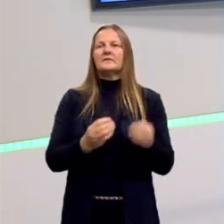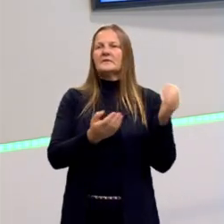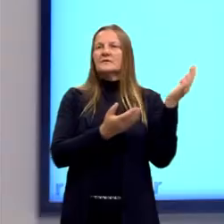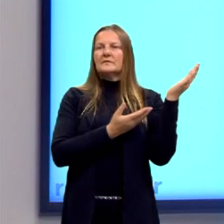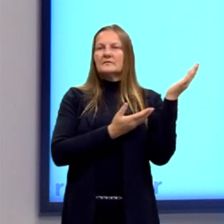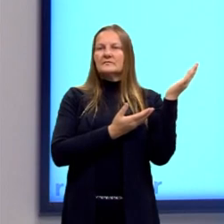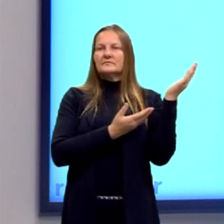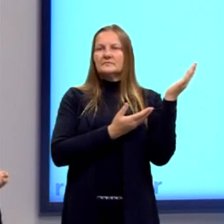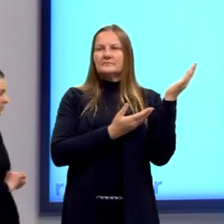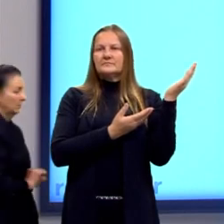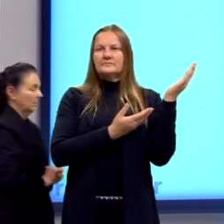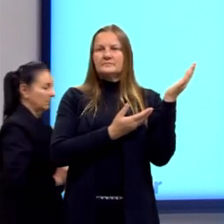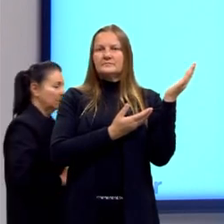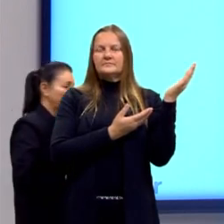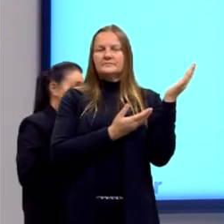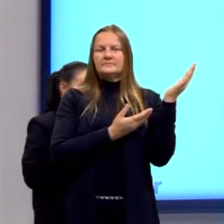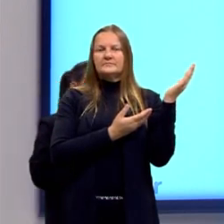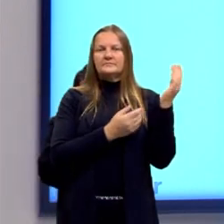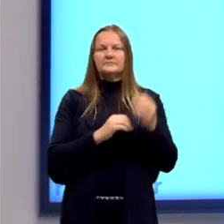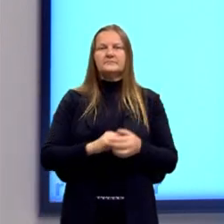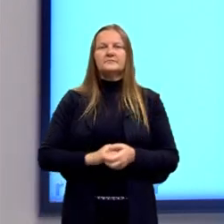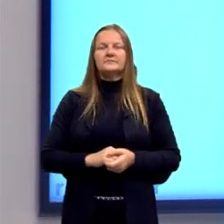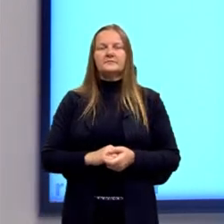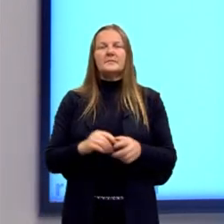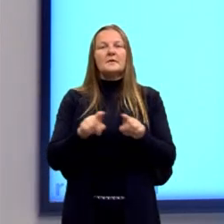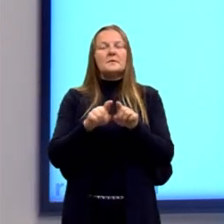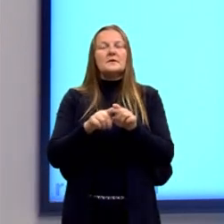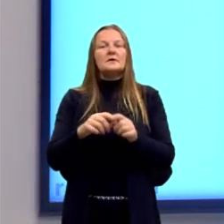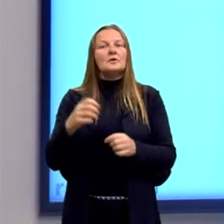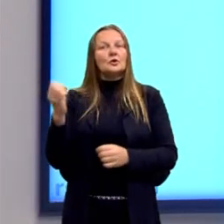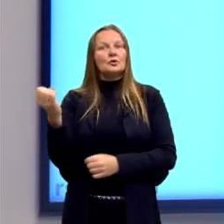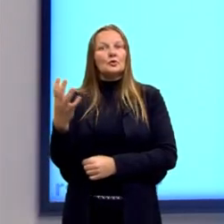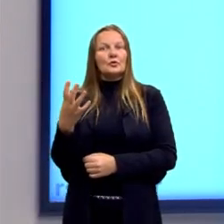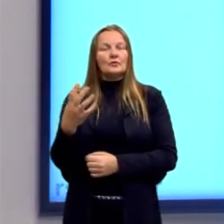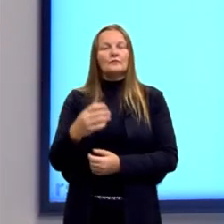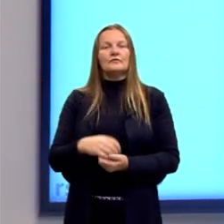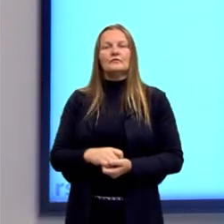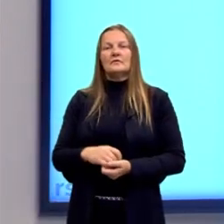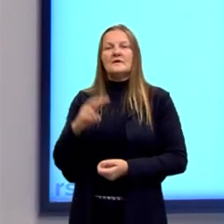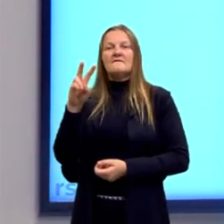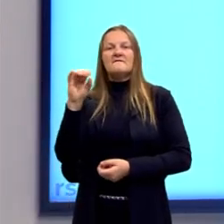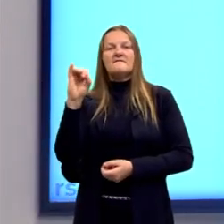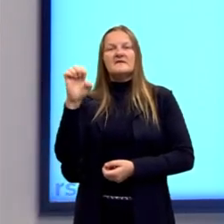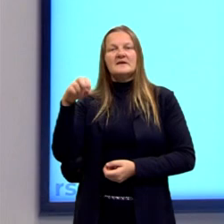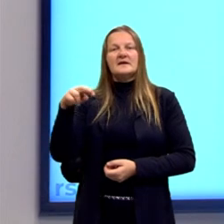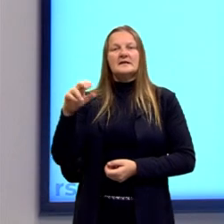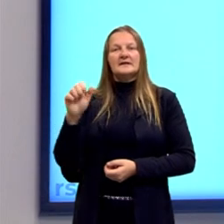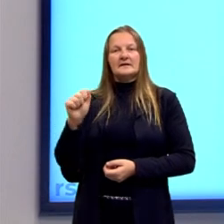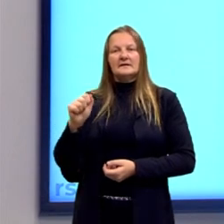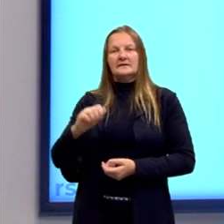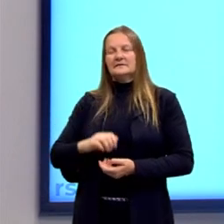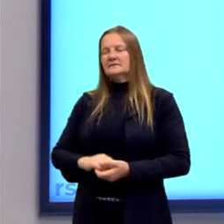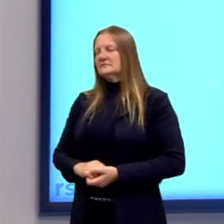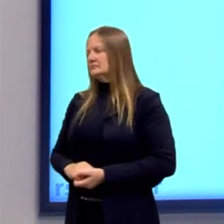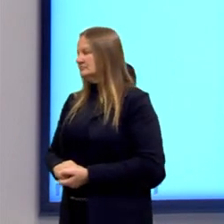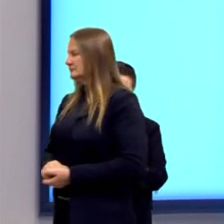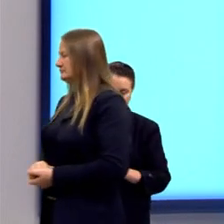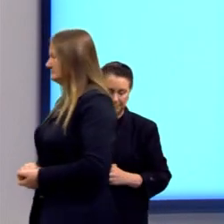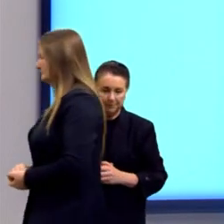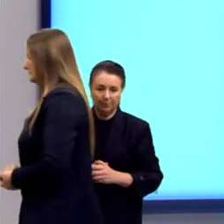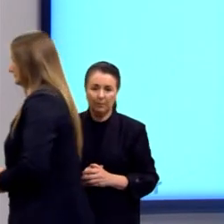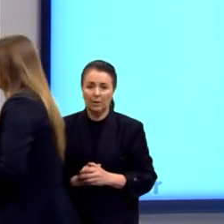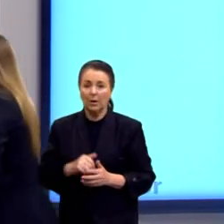Esse camarada aparece nas questões de Enem. O Karl Popper vem da Escola de Viena. E aí ele vai dizer que